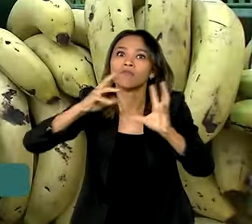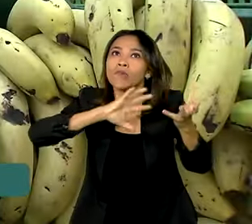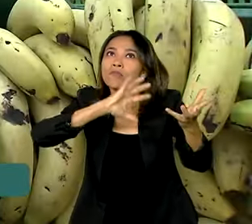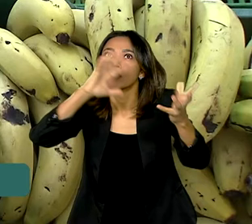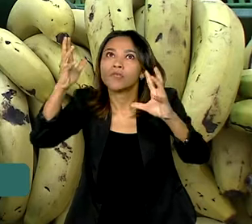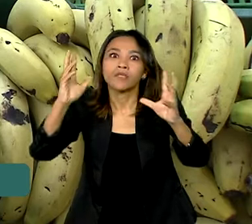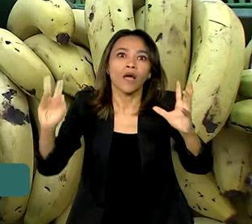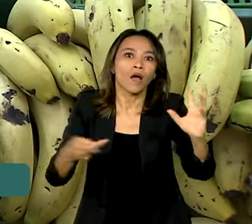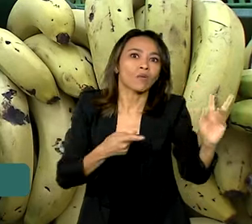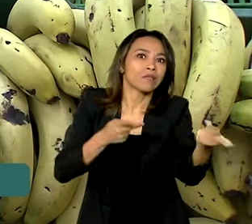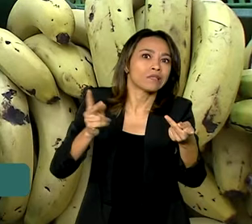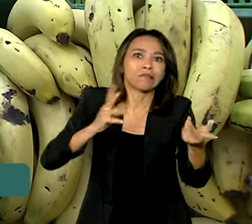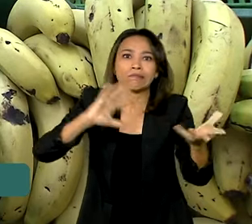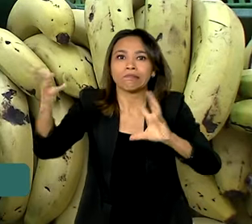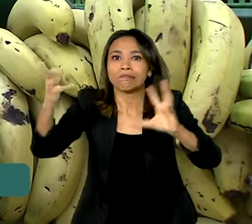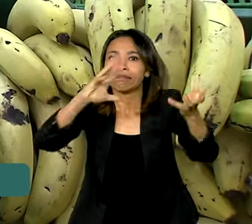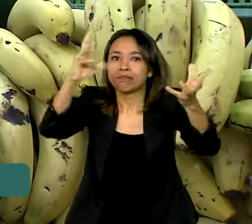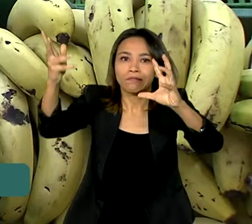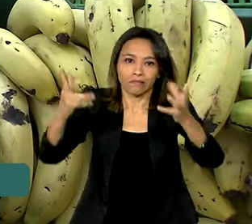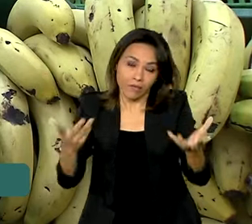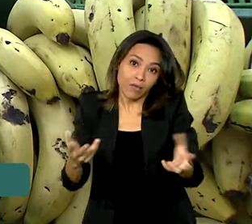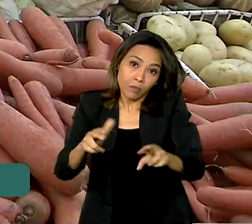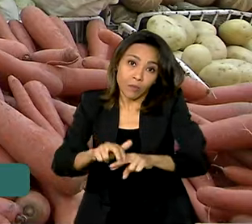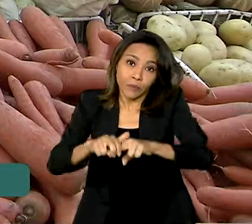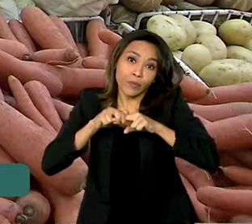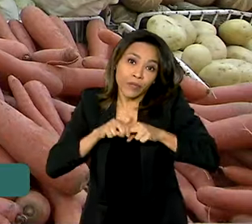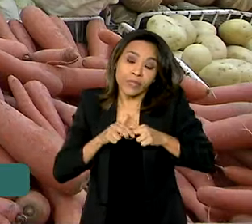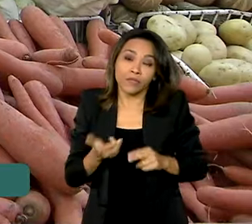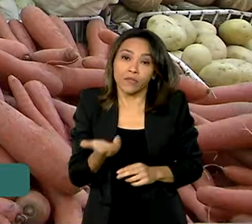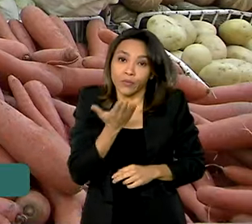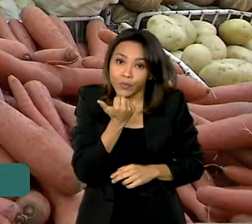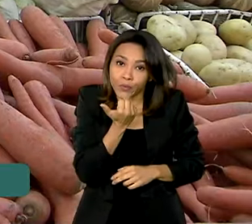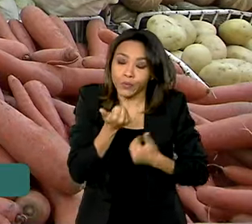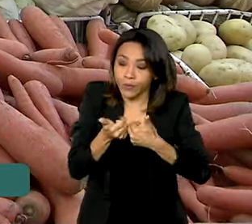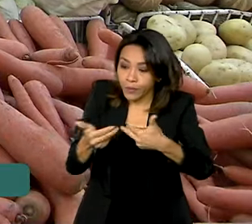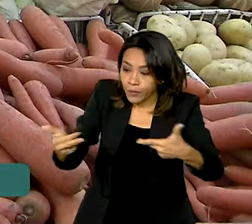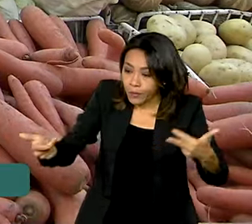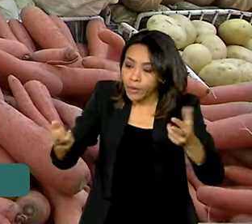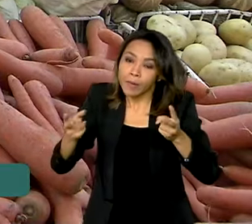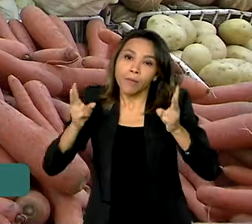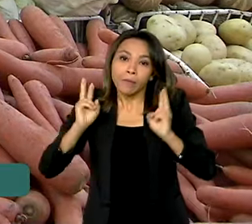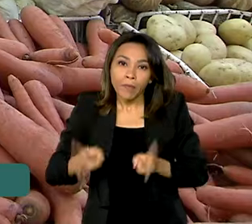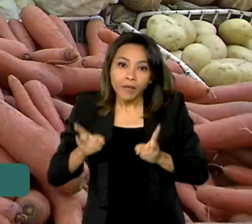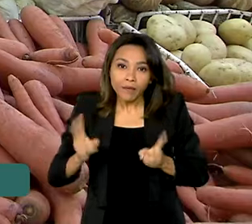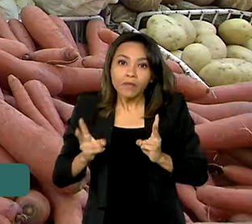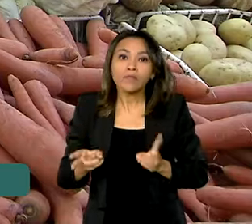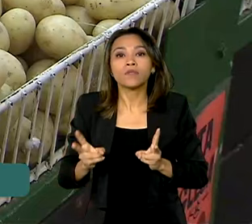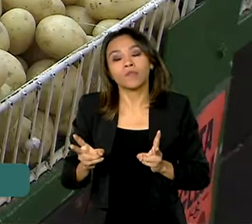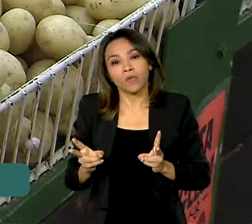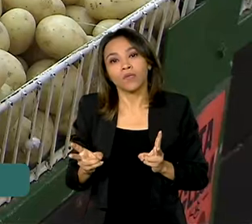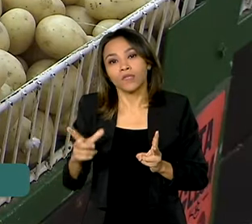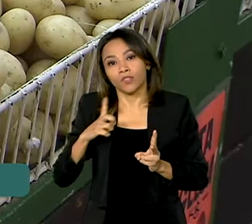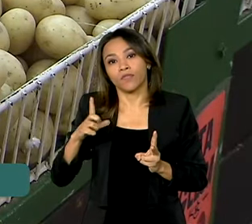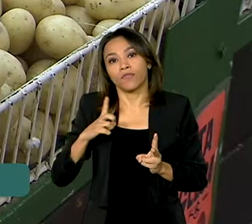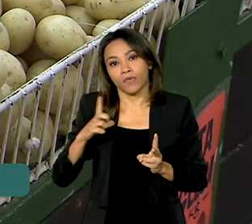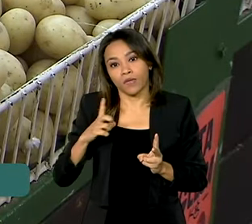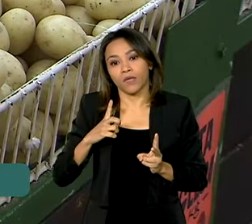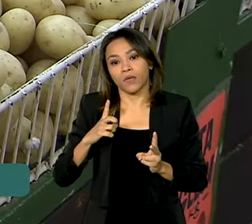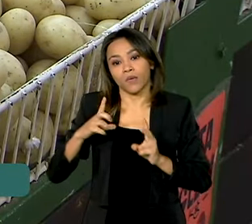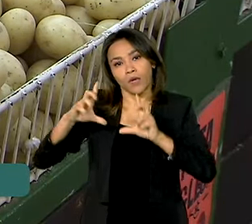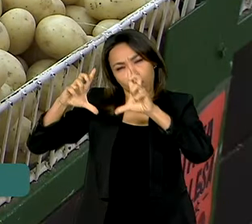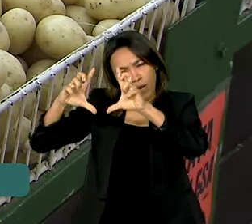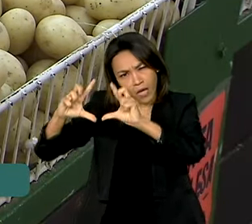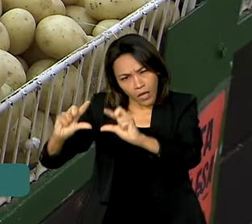uma certa normalidade nessa área. Então, por isso que os alimentos, mesmo os fora de casa, tiveram uma